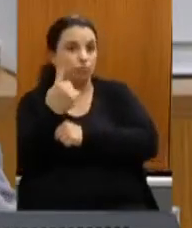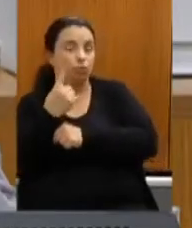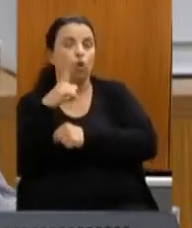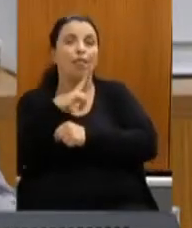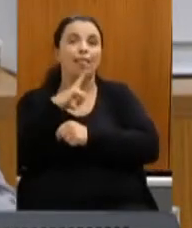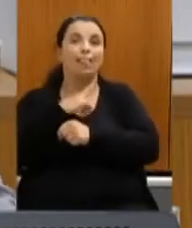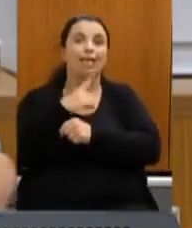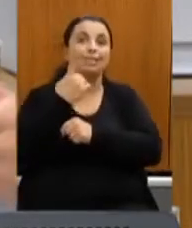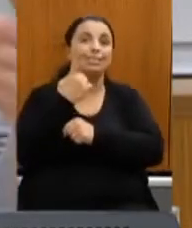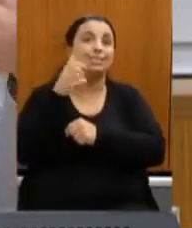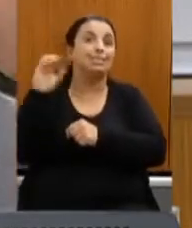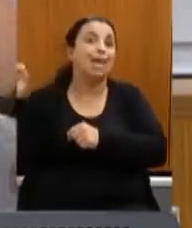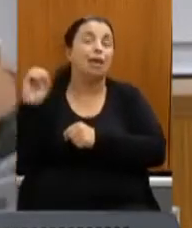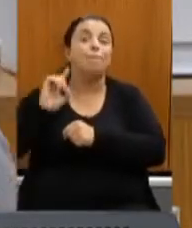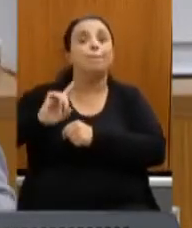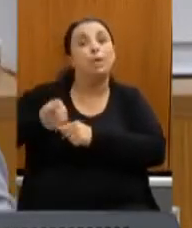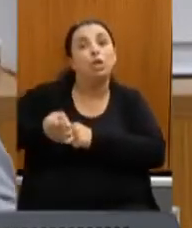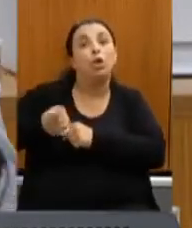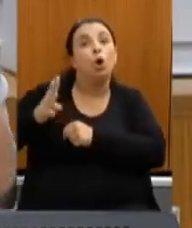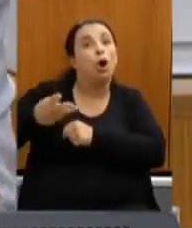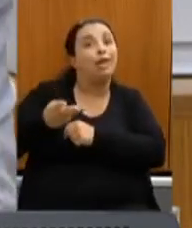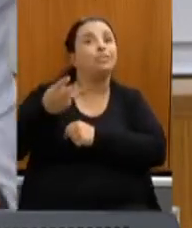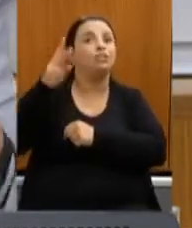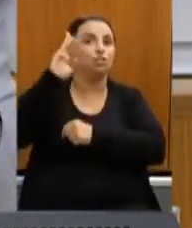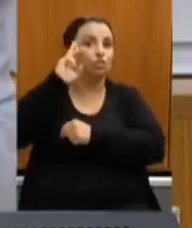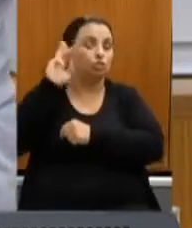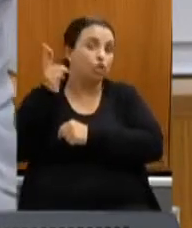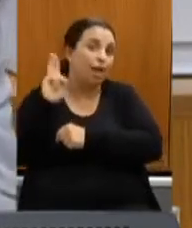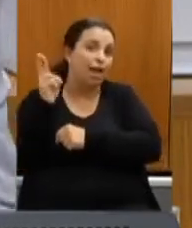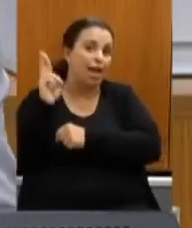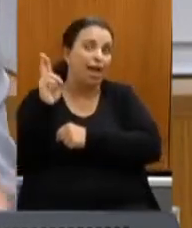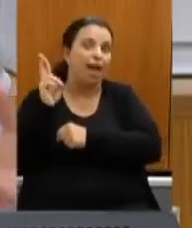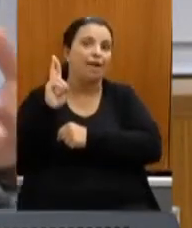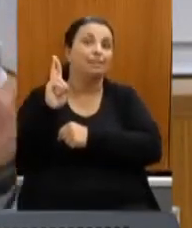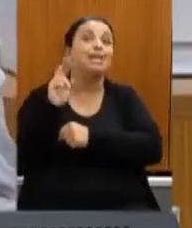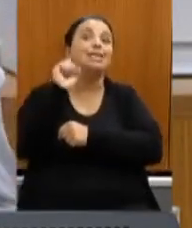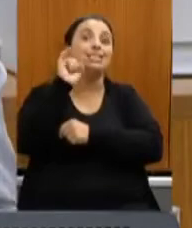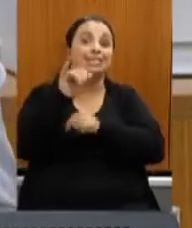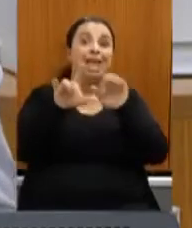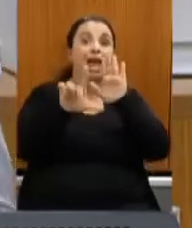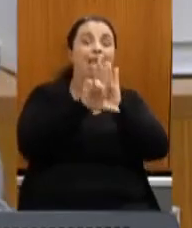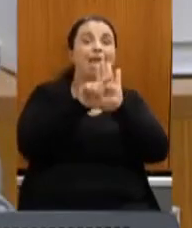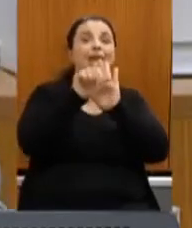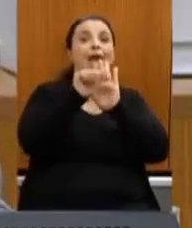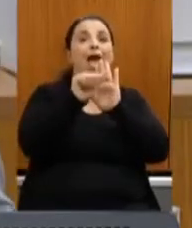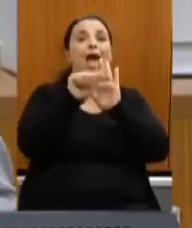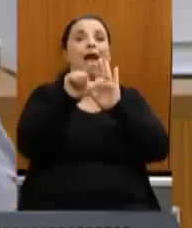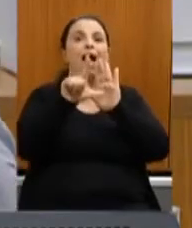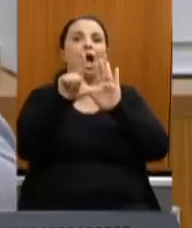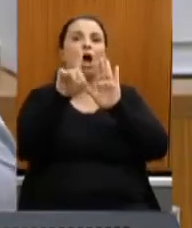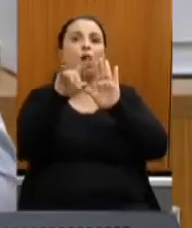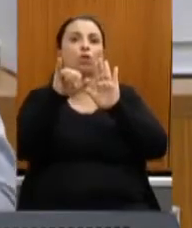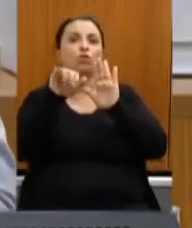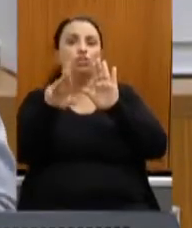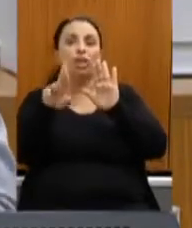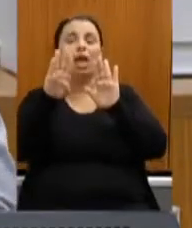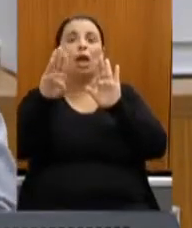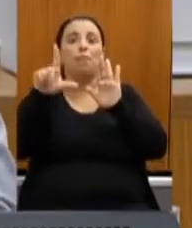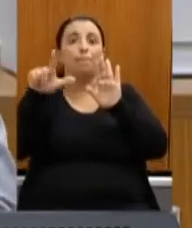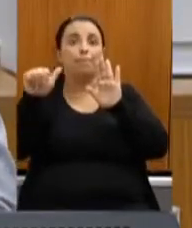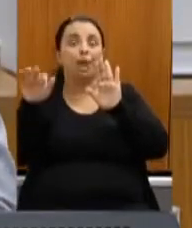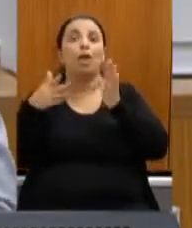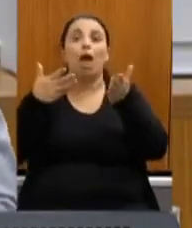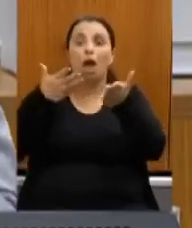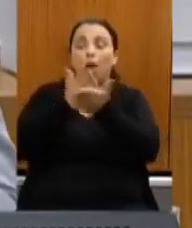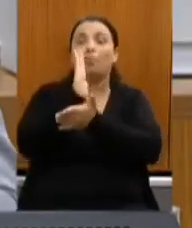extensão de mais um ano vai sobrar um recurso que está vindo dos municípios que não estão conseguindo executar vem para a